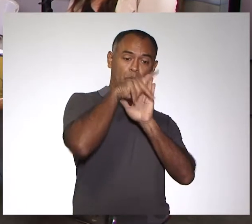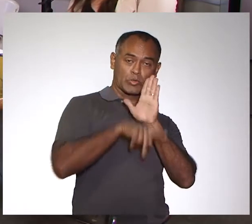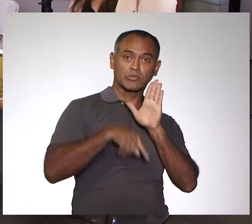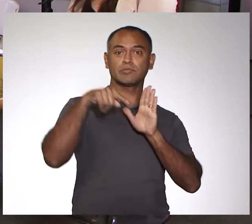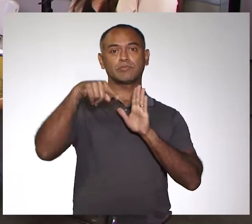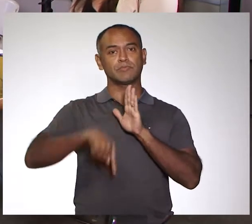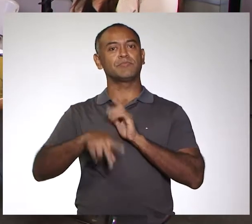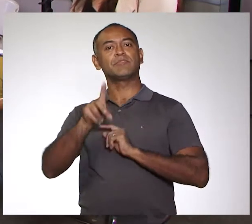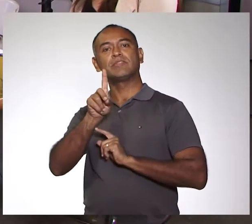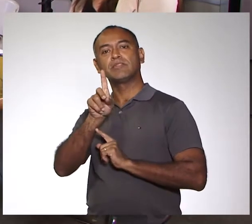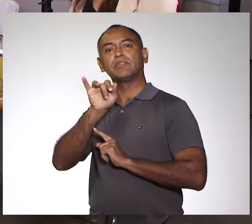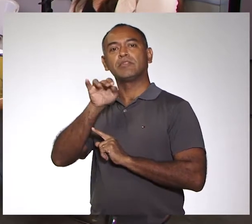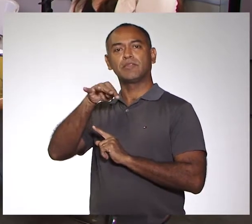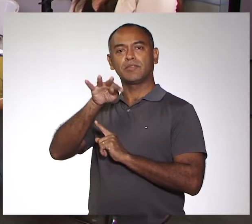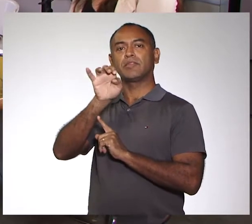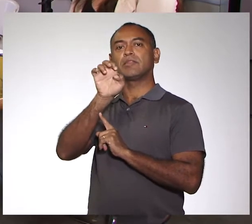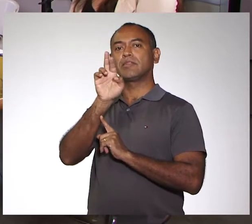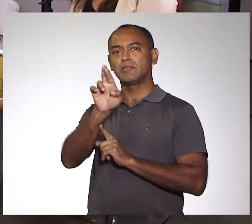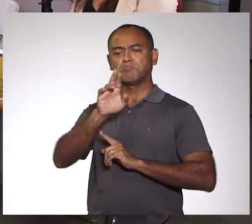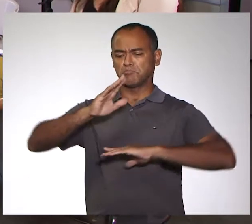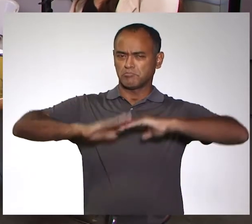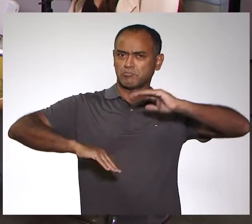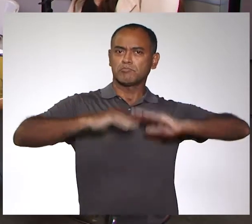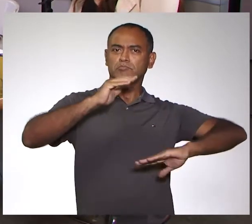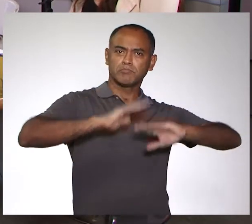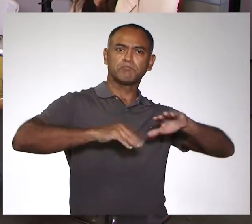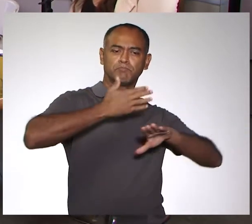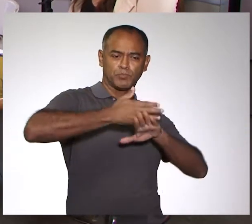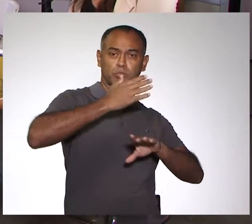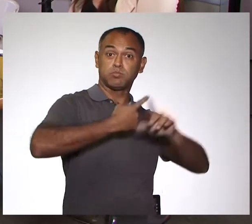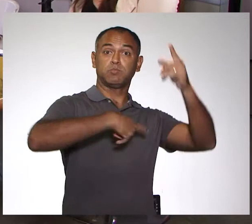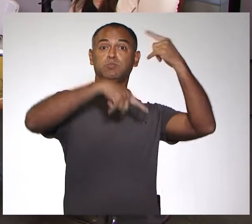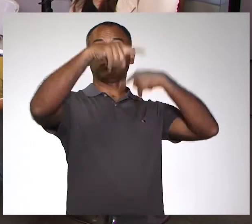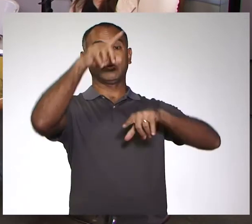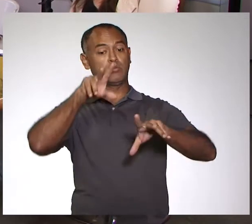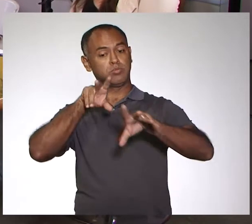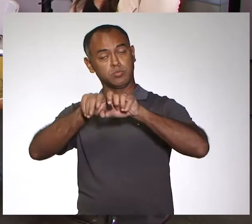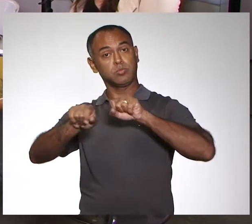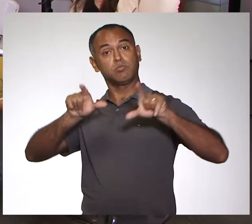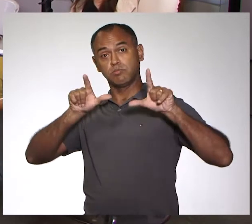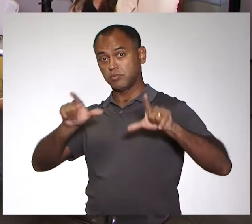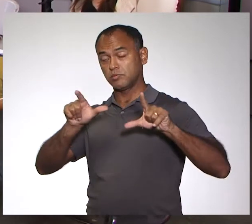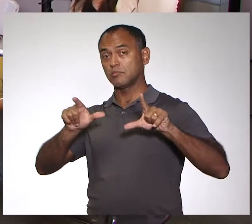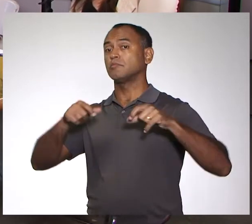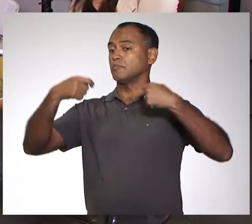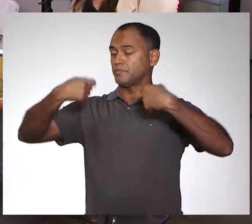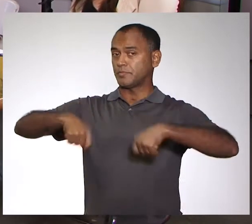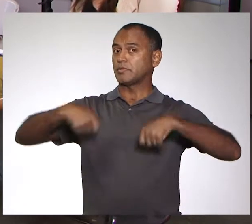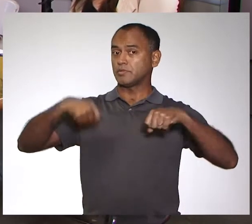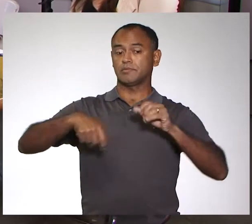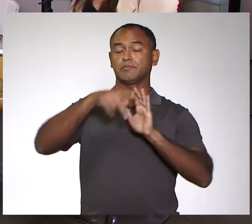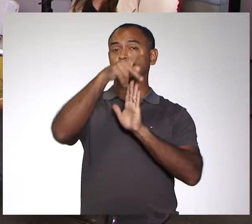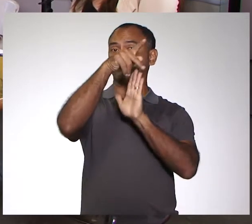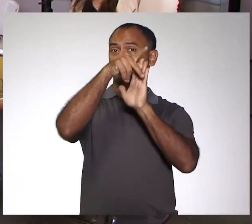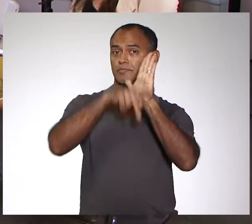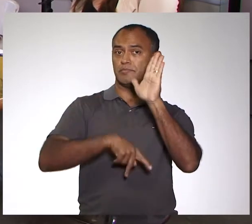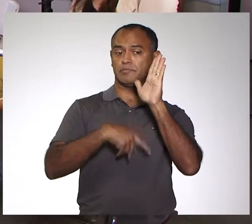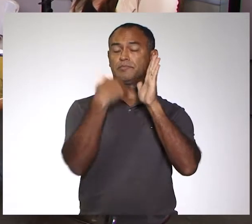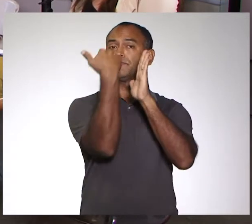aqui para a gente, para poder qualificar os profissionais com uma titulação boa. Porque, para participar desses